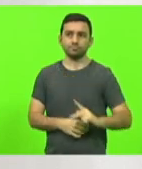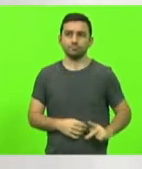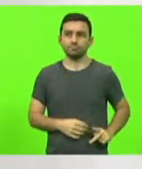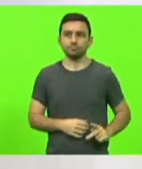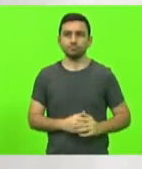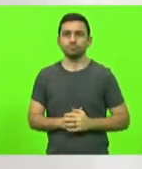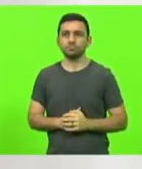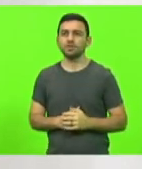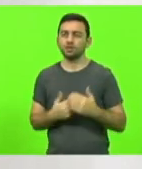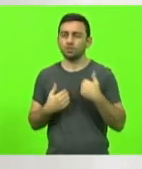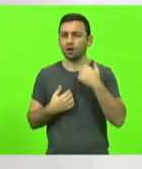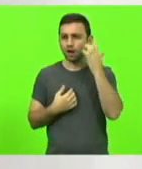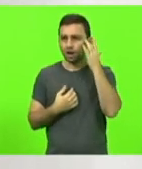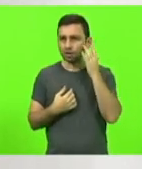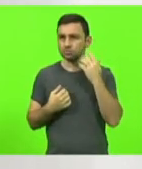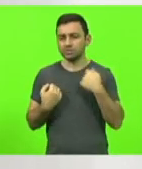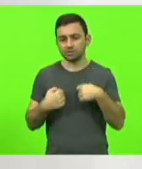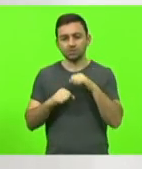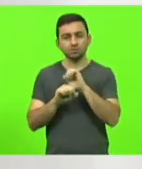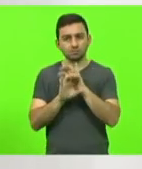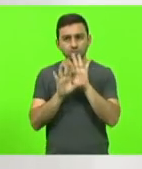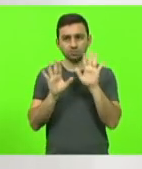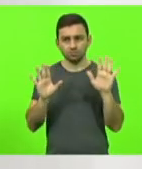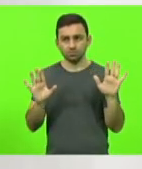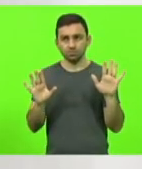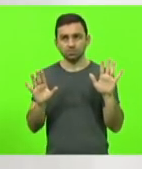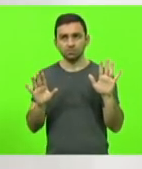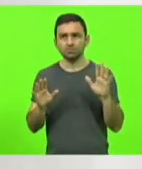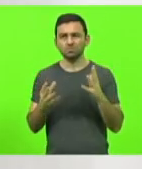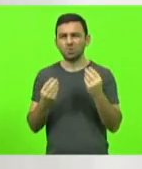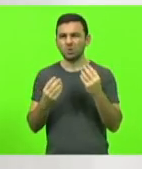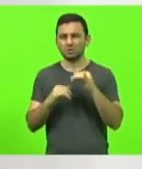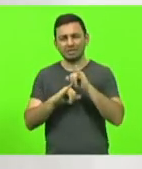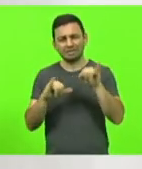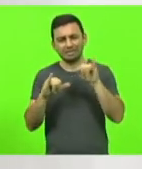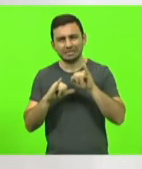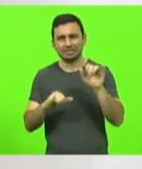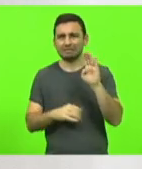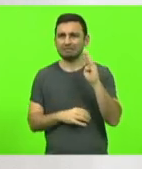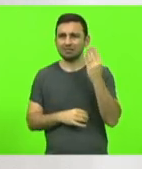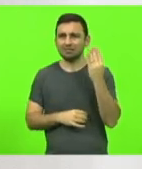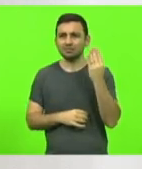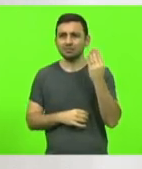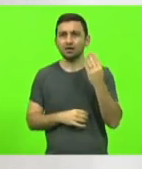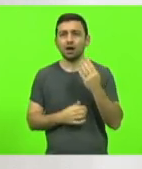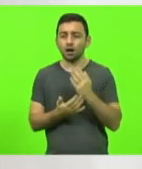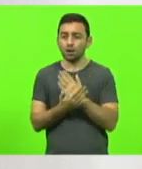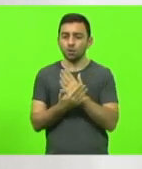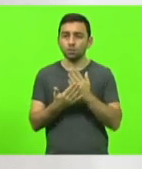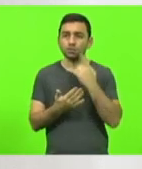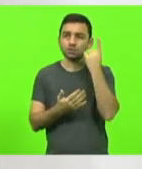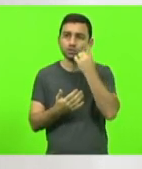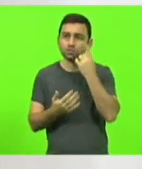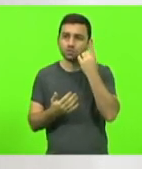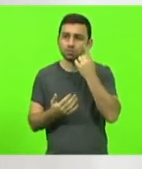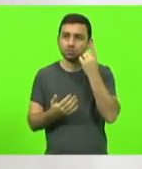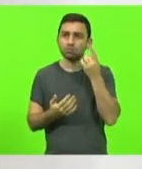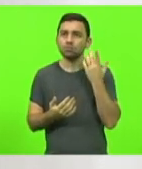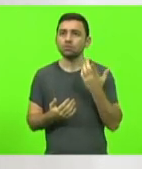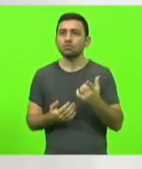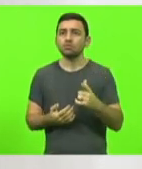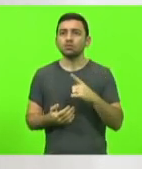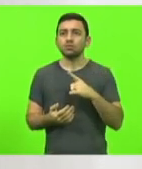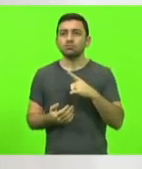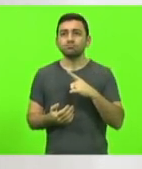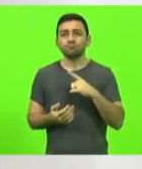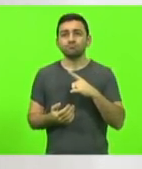necessário fazer esse esclarecimento porque foi, teve muito fake news e eu acho que alguns deputados até exploraram de uma maneira não